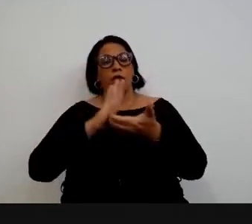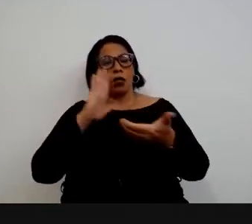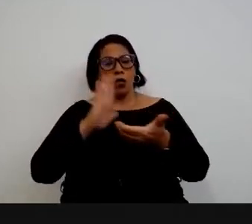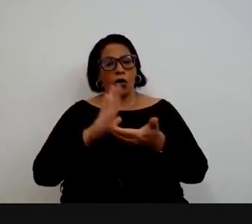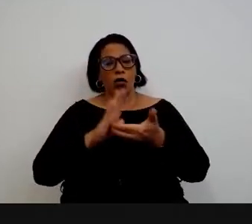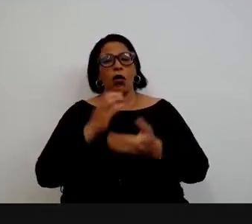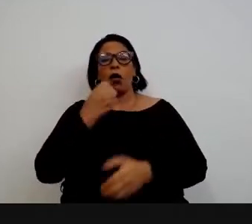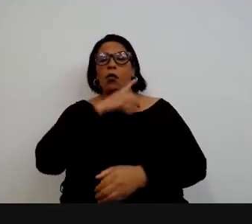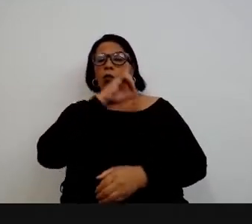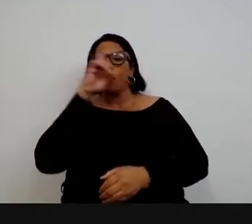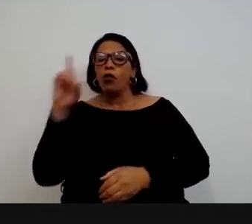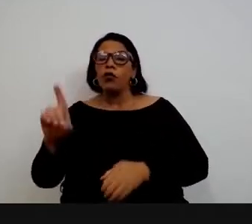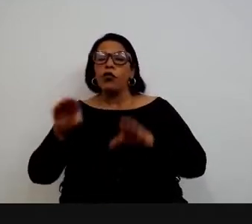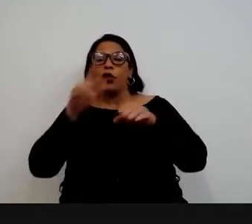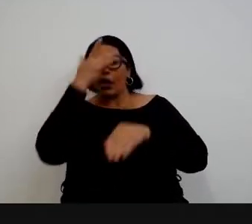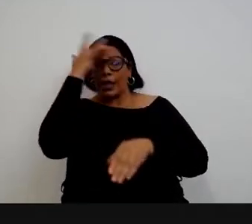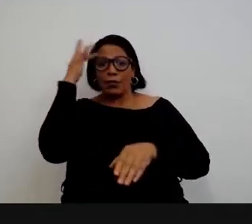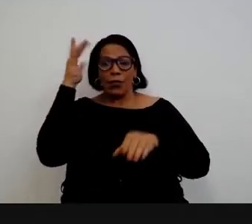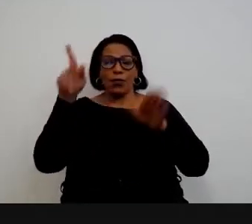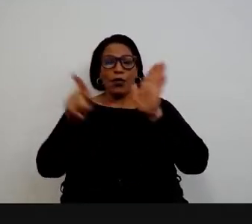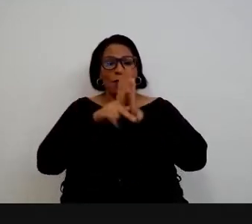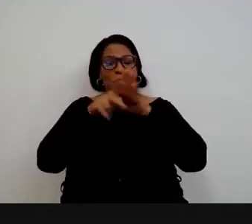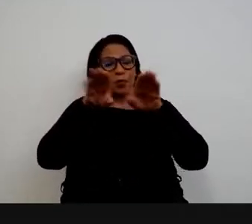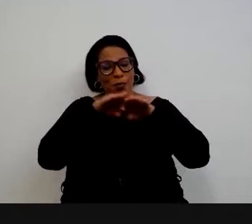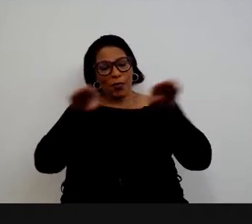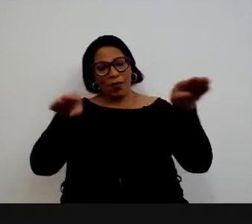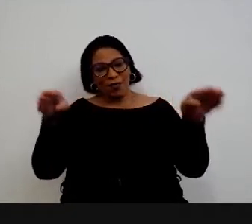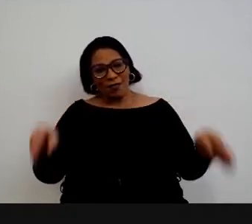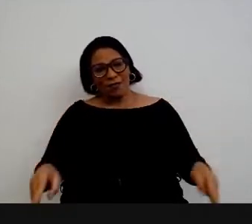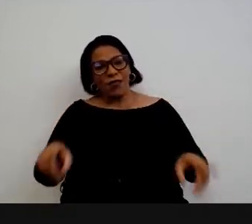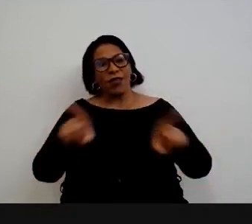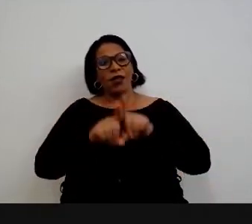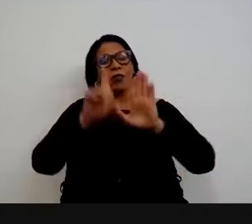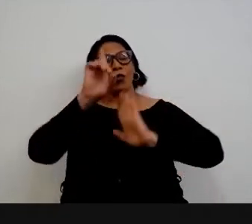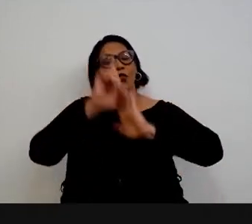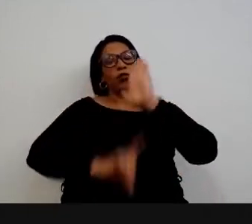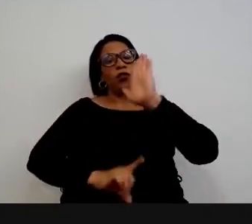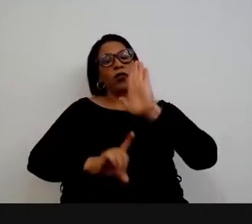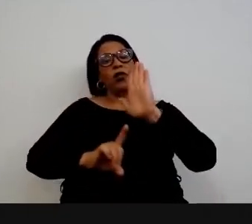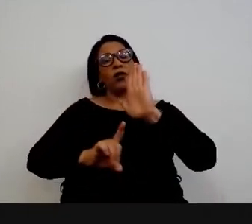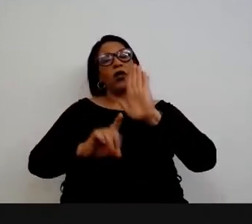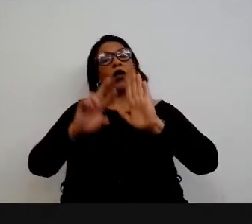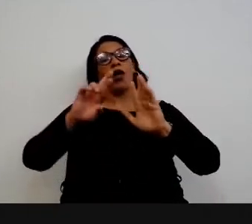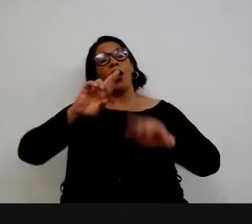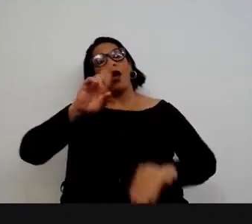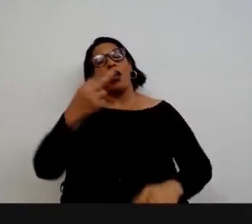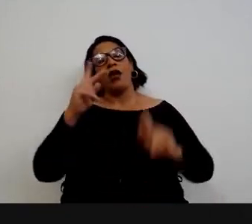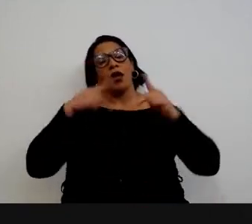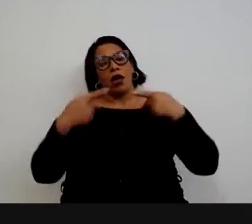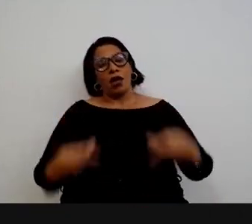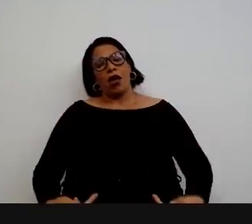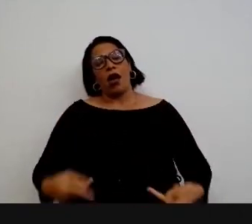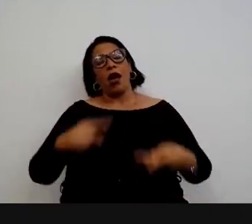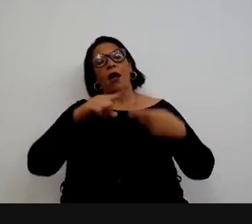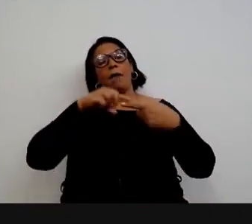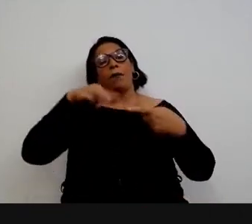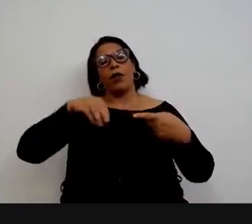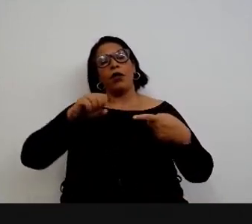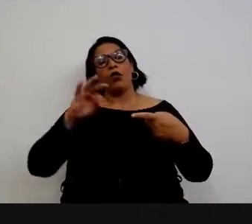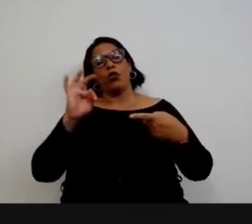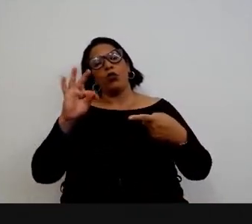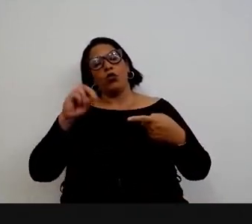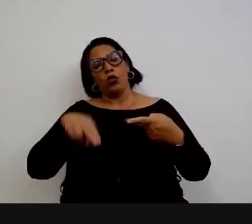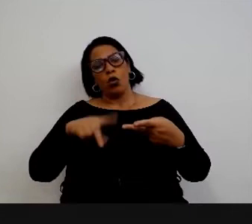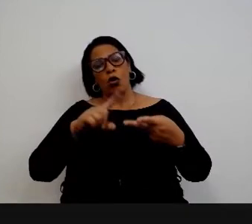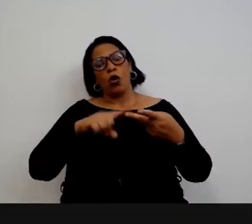Meu bom dia aos integrantes da mesa, o diretor de Recursos Humanos da casa, Milton, nosso